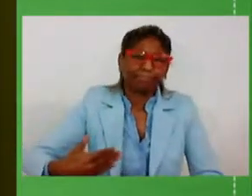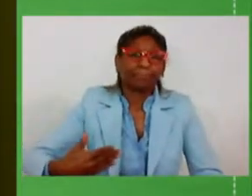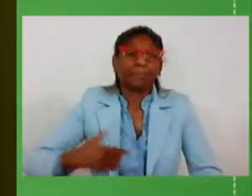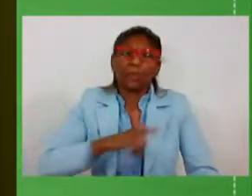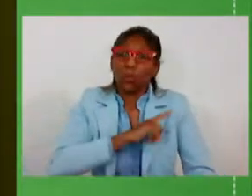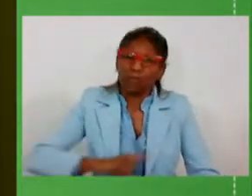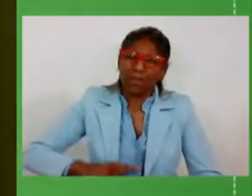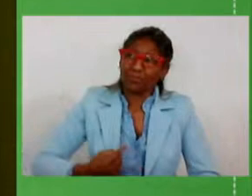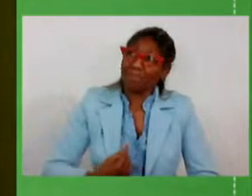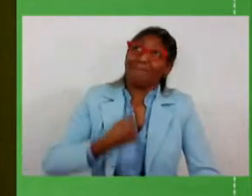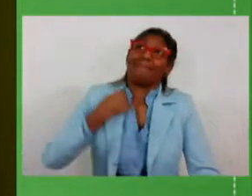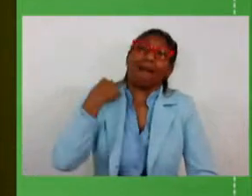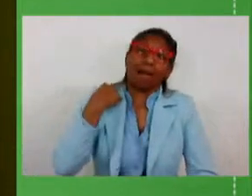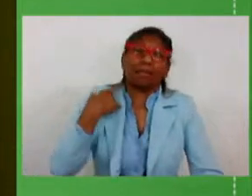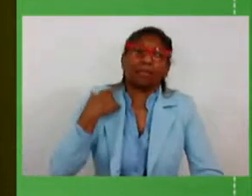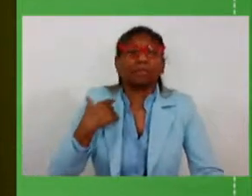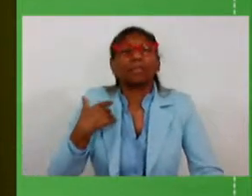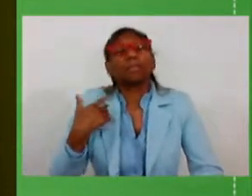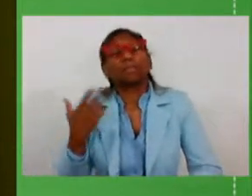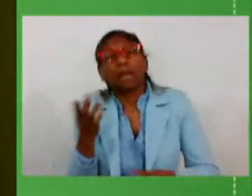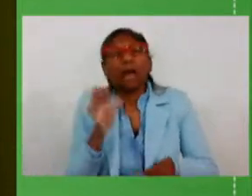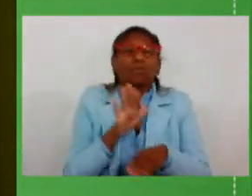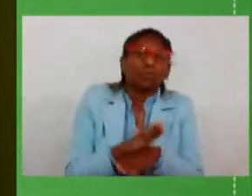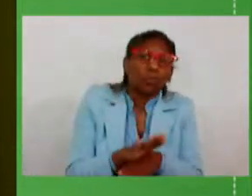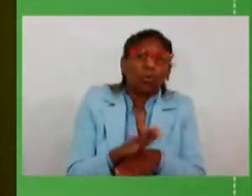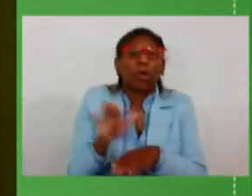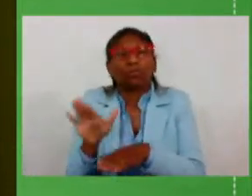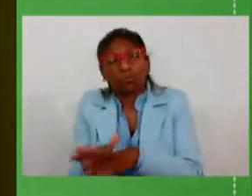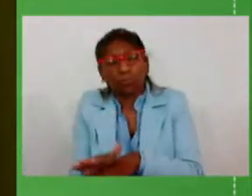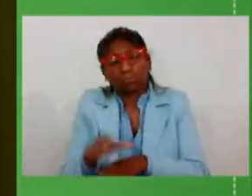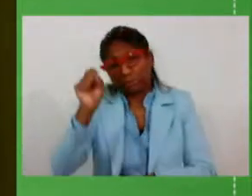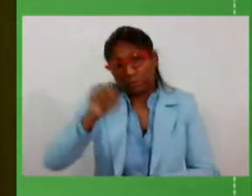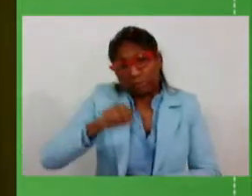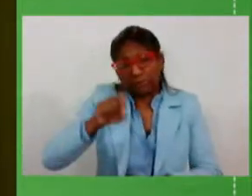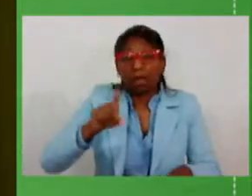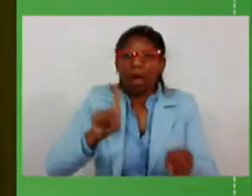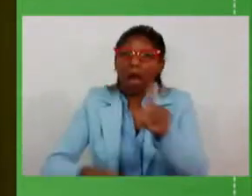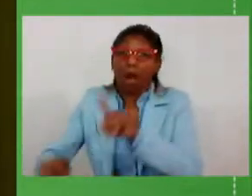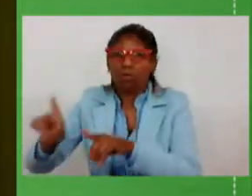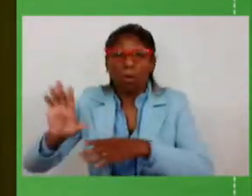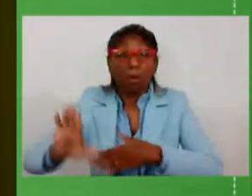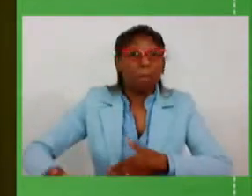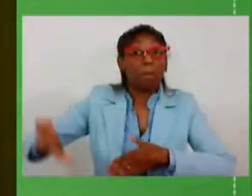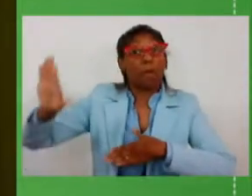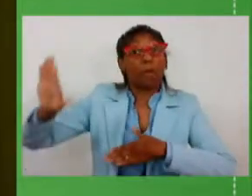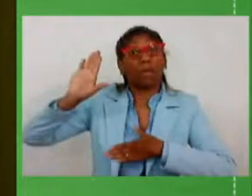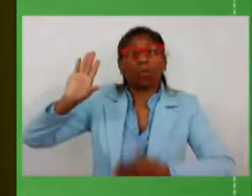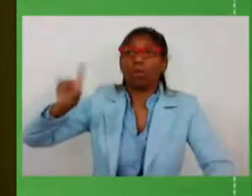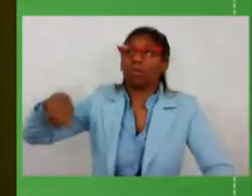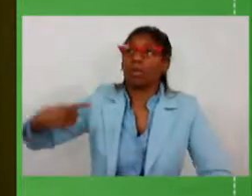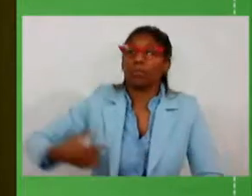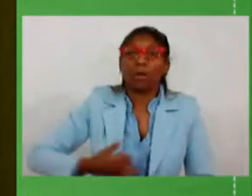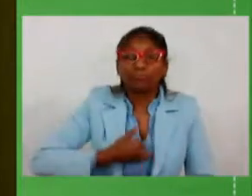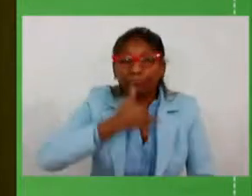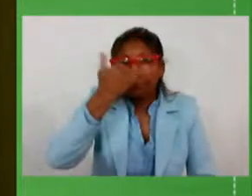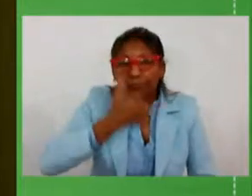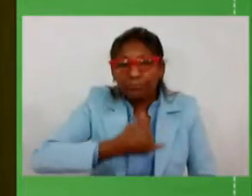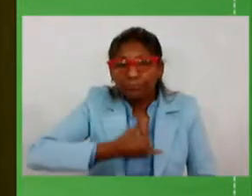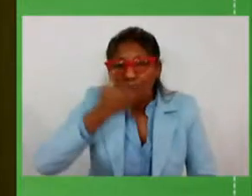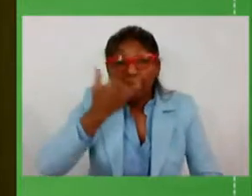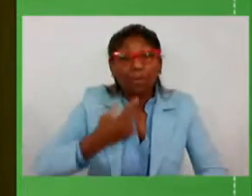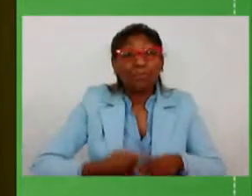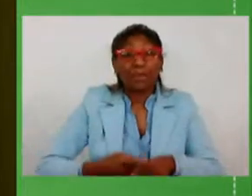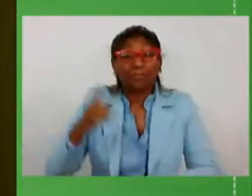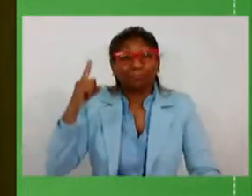governos foram dando a sua contribuição para lá ou para cá e também prometeram coisas que, eventualmente, não conseguiram cumprir, por conta da dificuldade